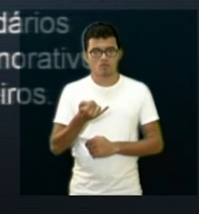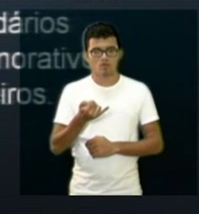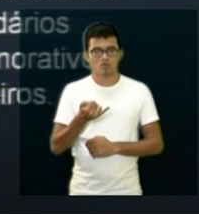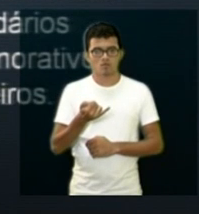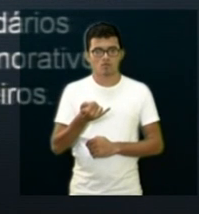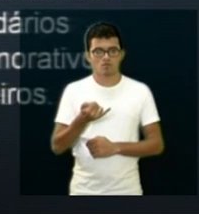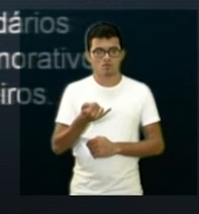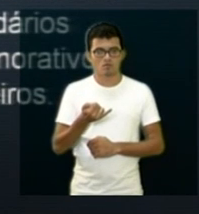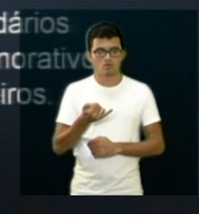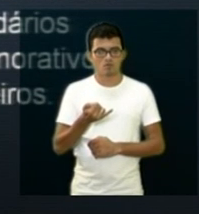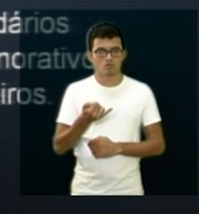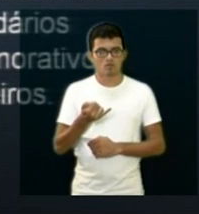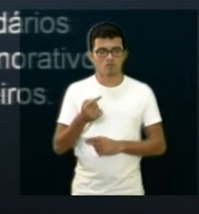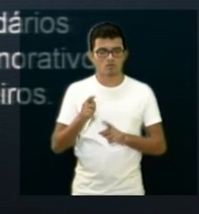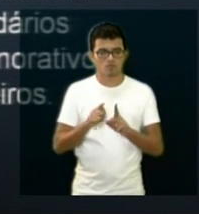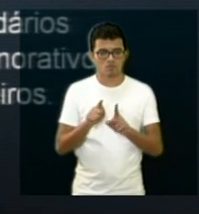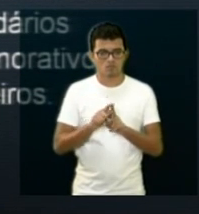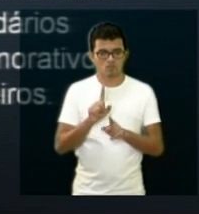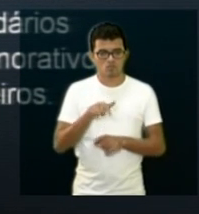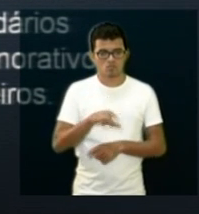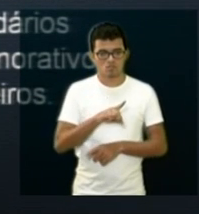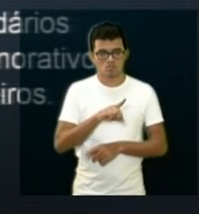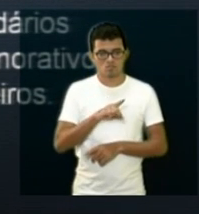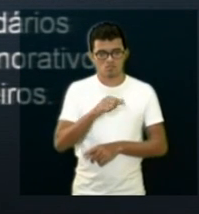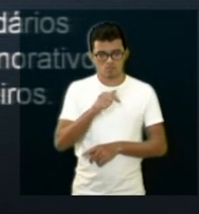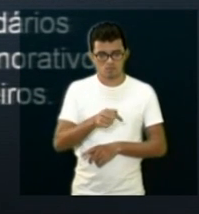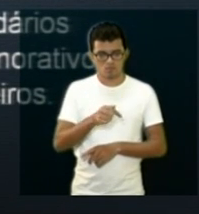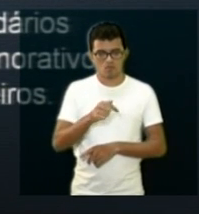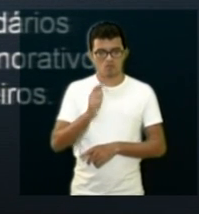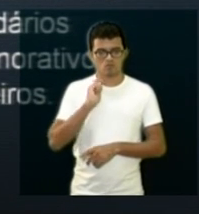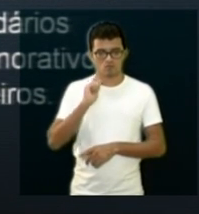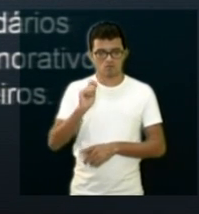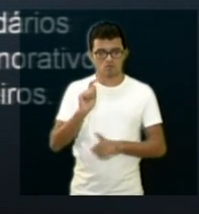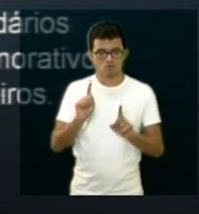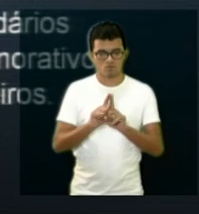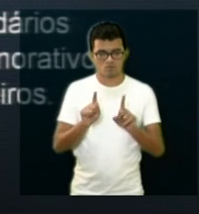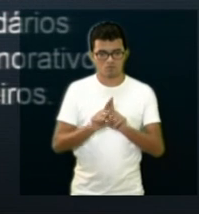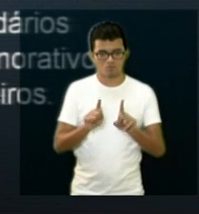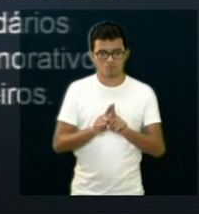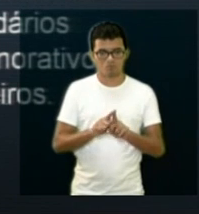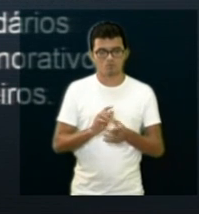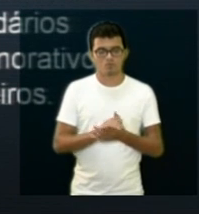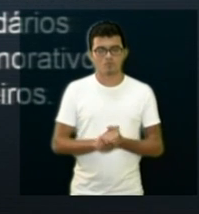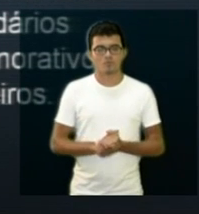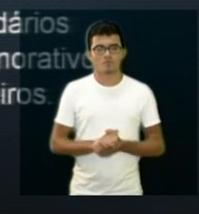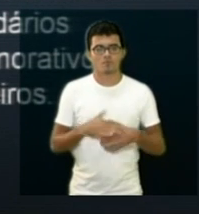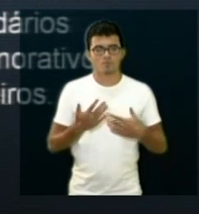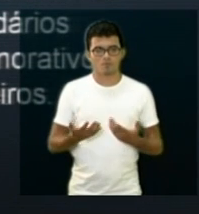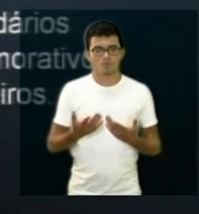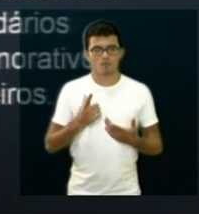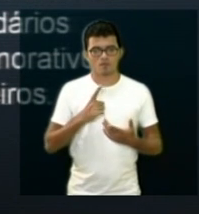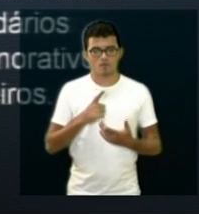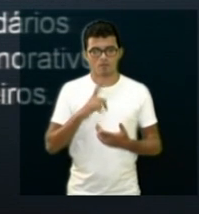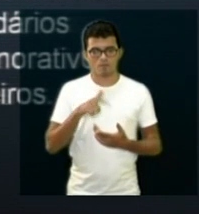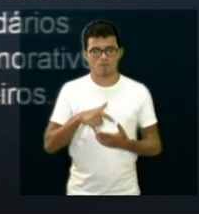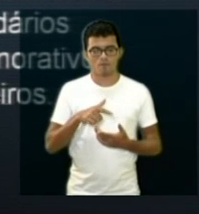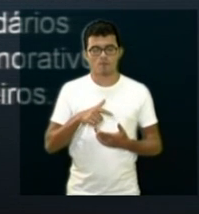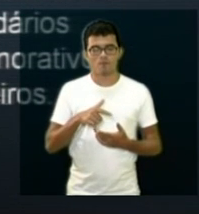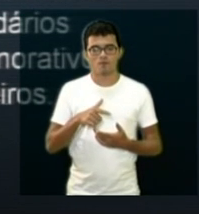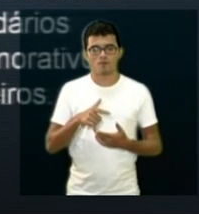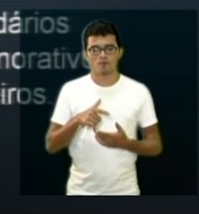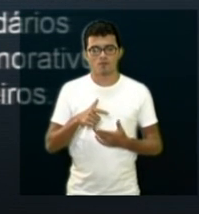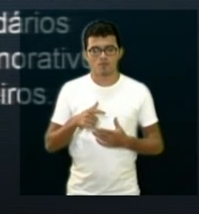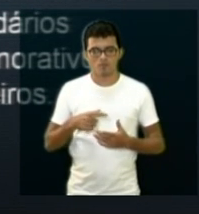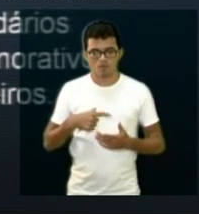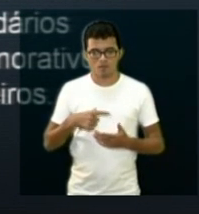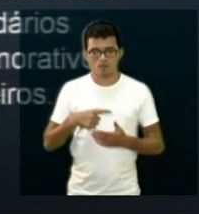cumprimentando os jornalistas, e dia 7 de abril também. Então, a minha assessoria está encaminhando para as